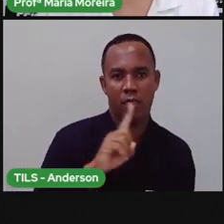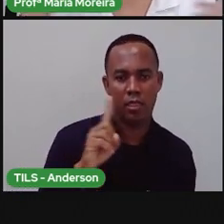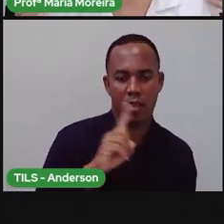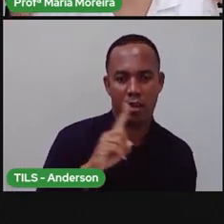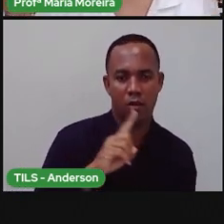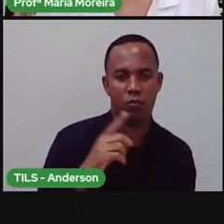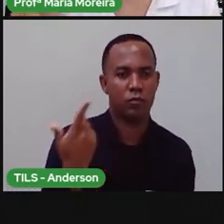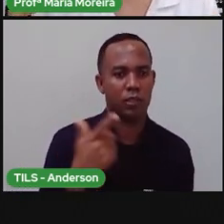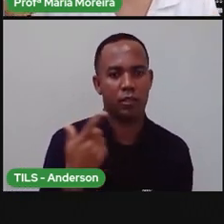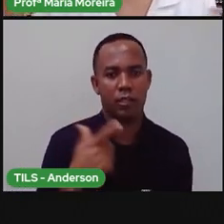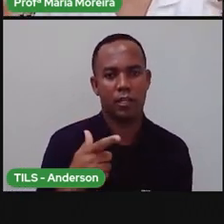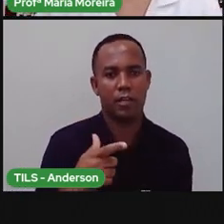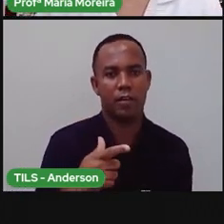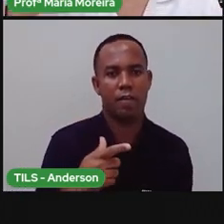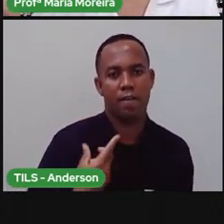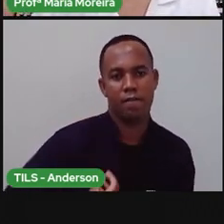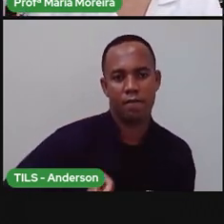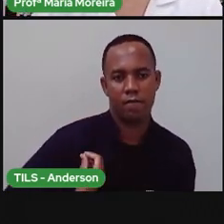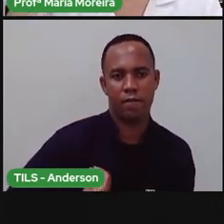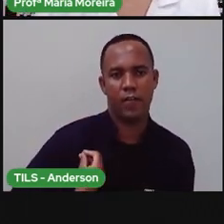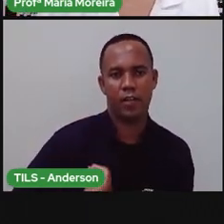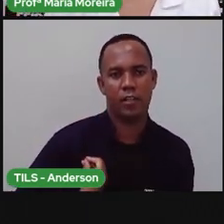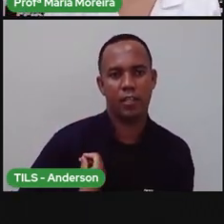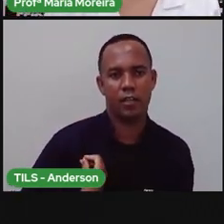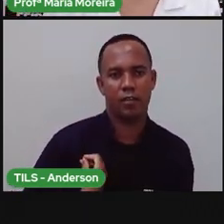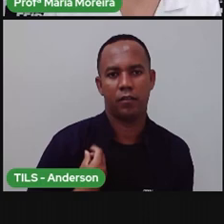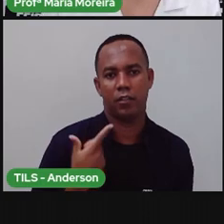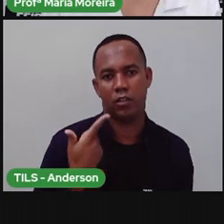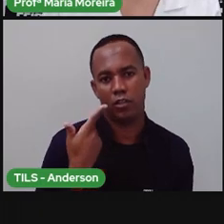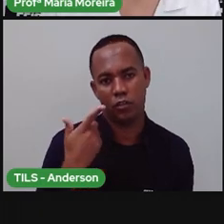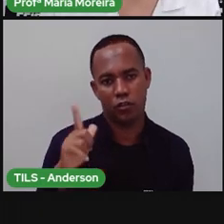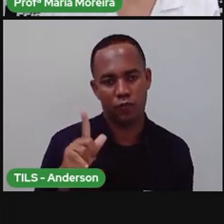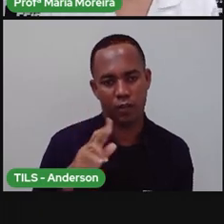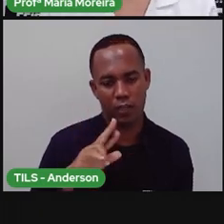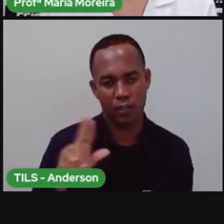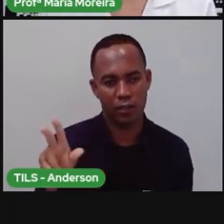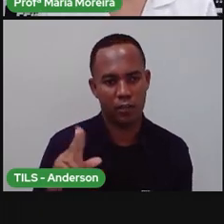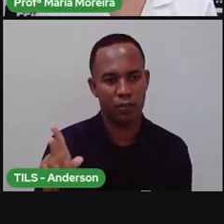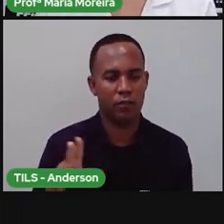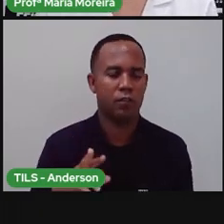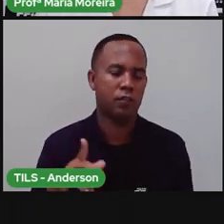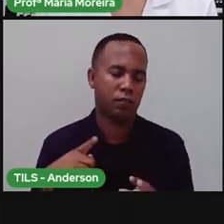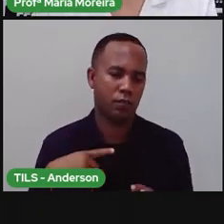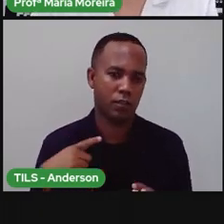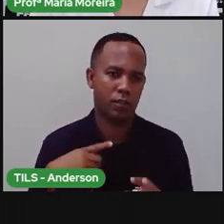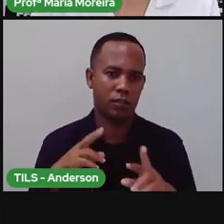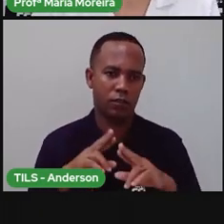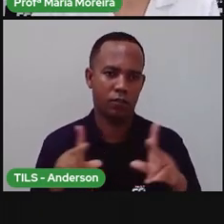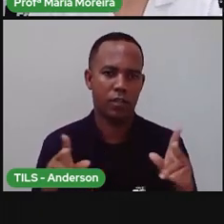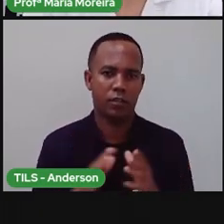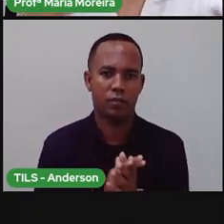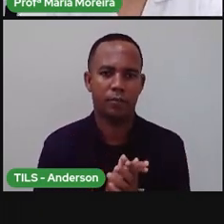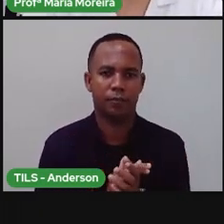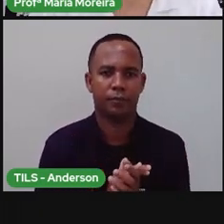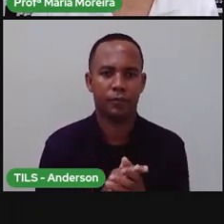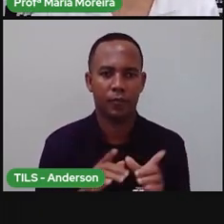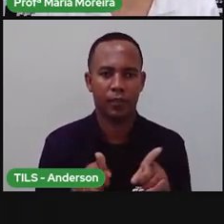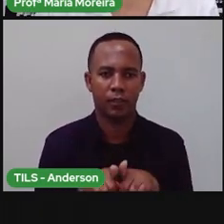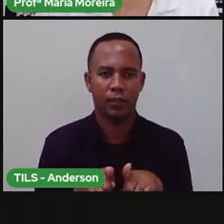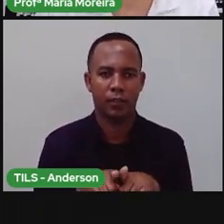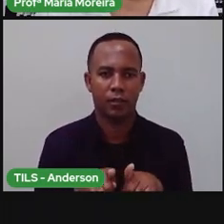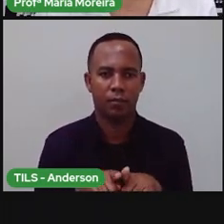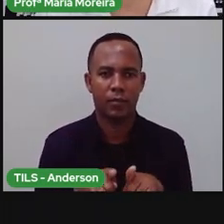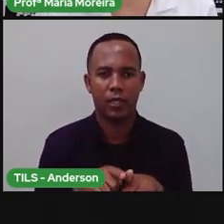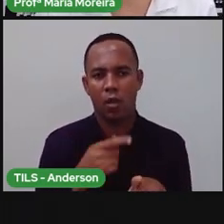Então, a gente vai falar, durante essa semana aí, sobre várias características de seres vivos, não é isso? Inclusive, principalmente,